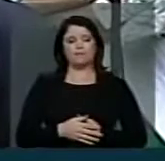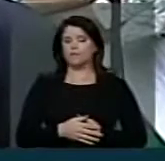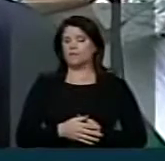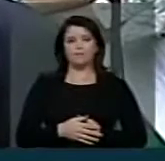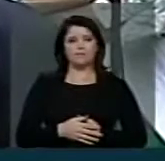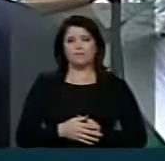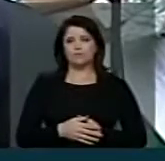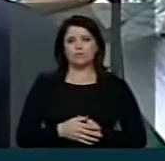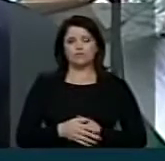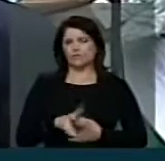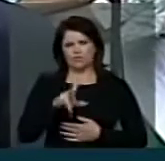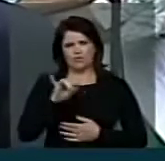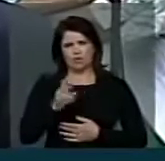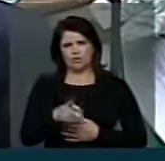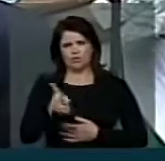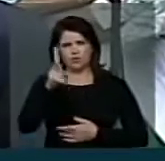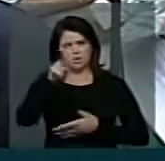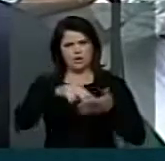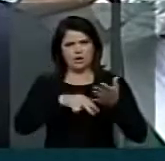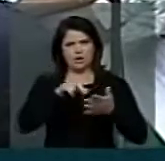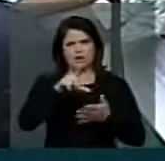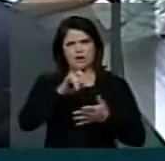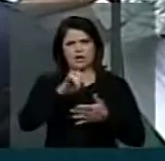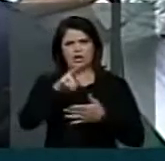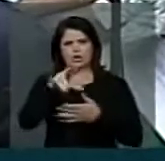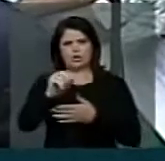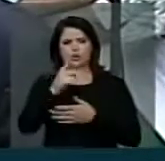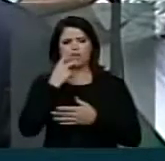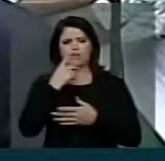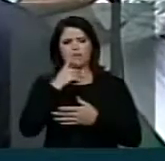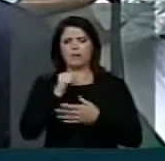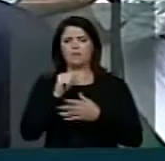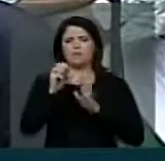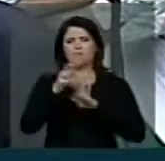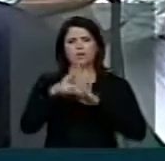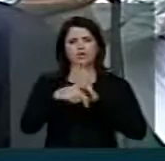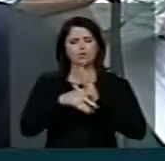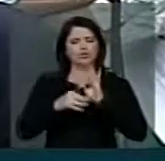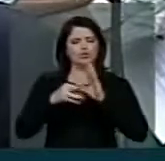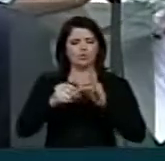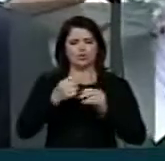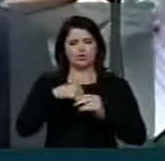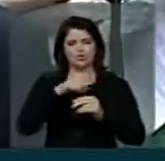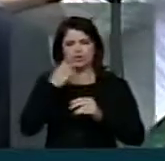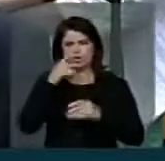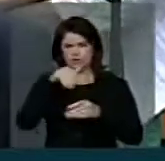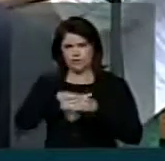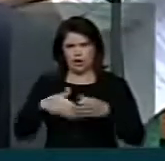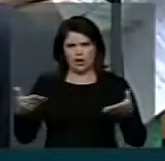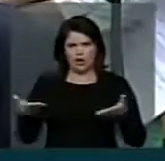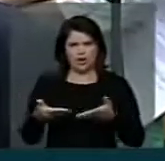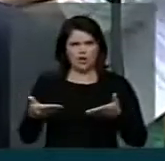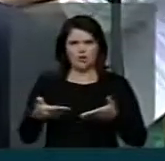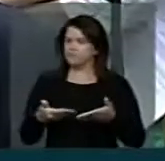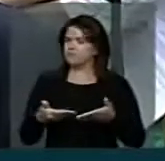proceder a leitura dessas medidas provisórias que nós estamos agora